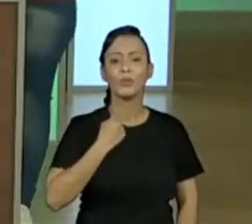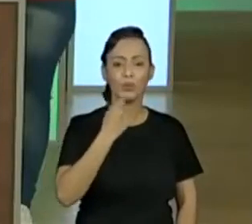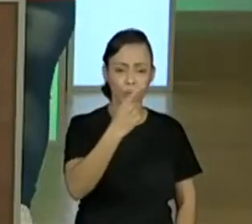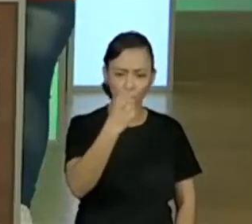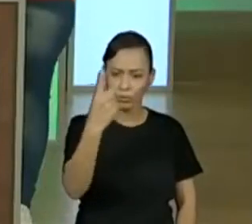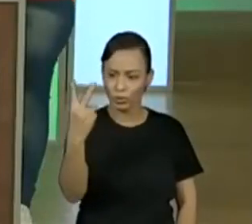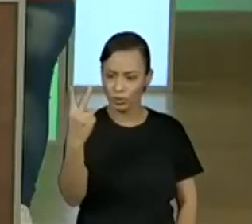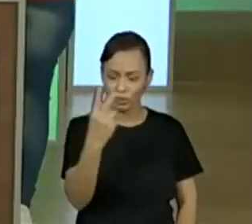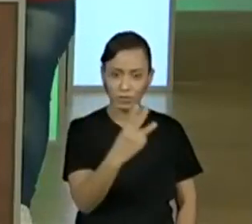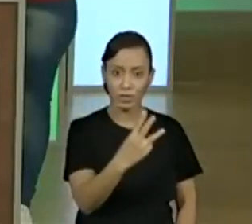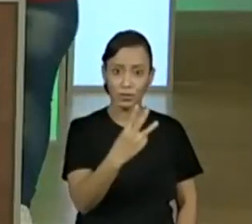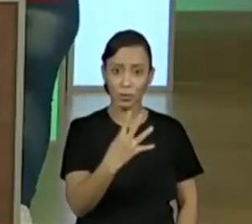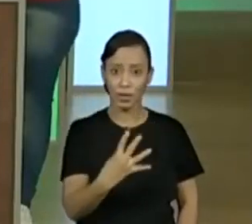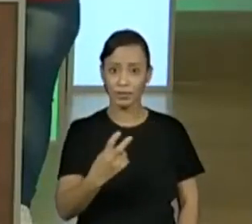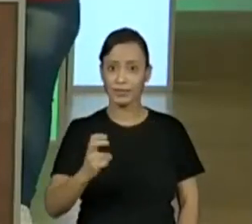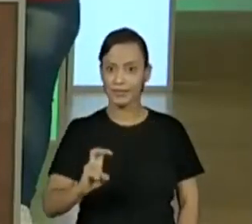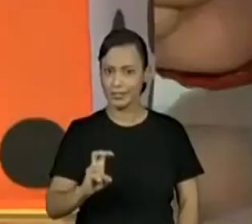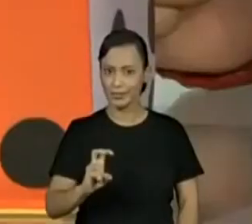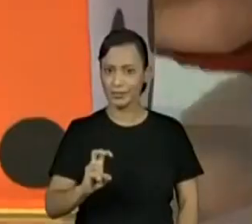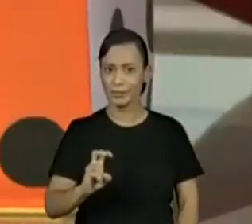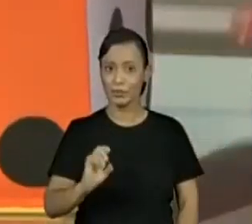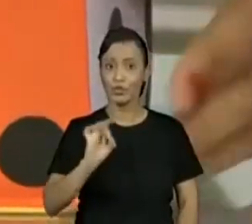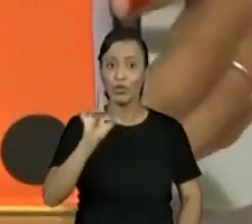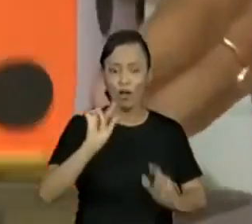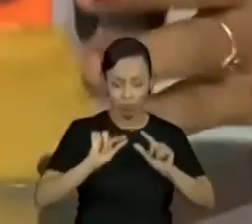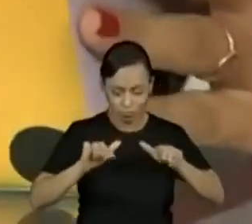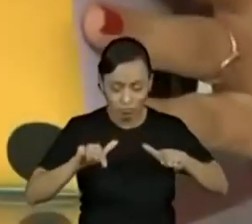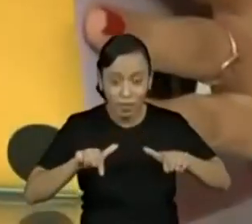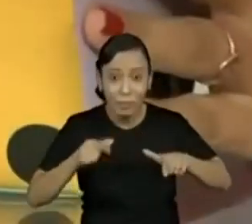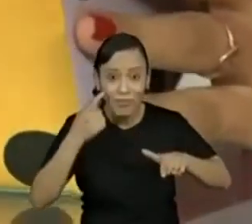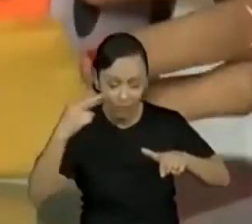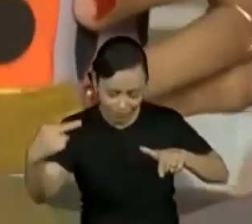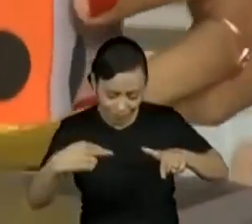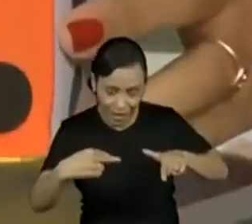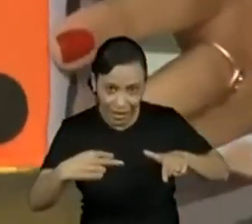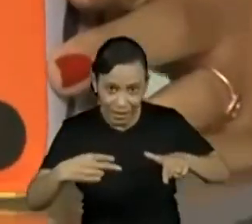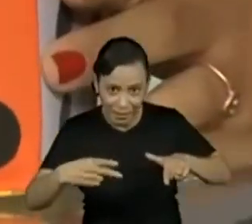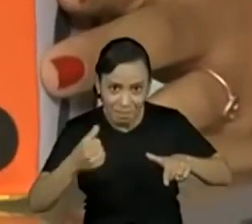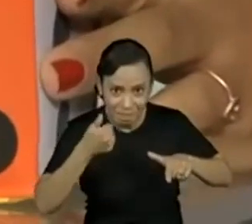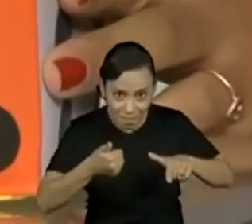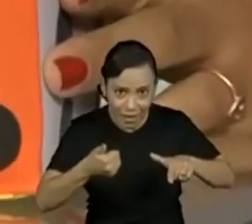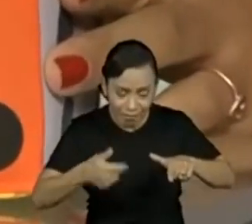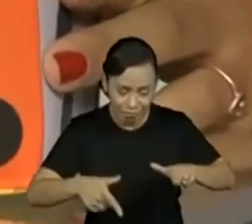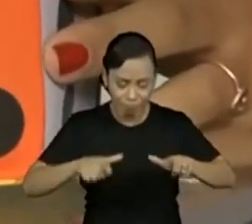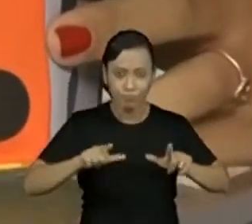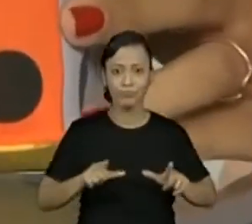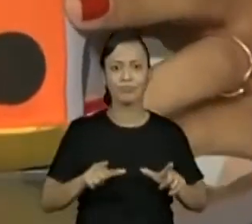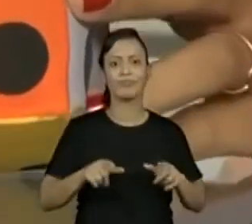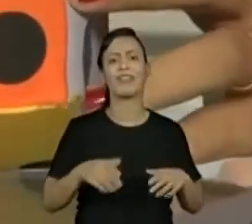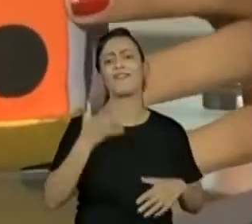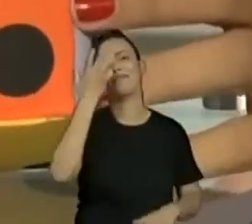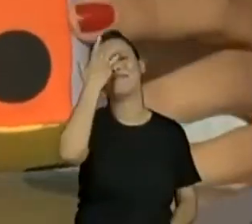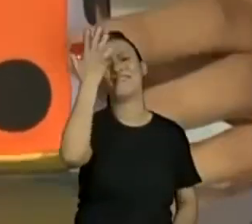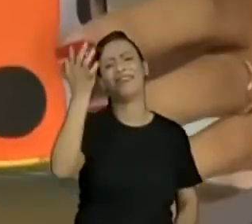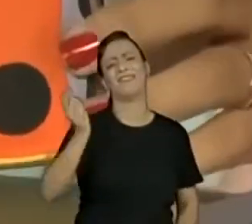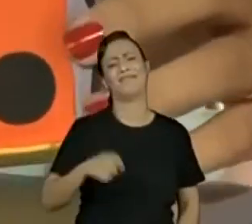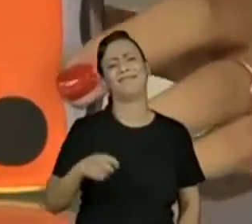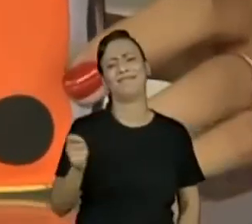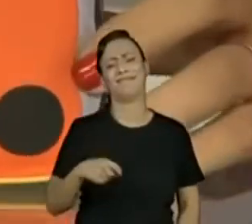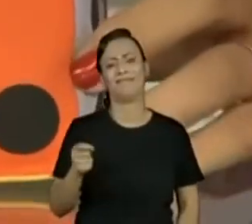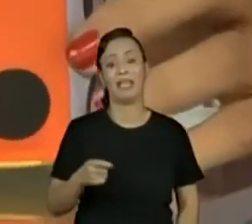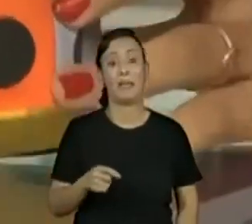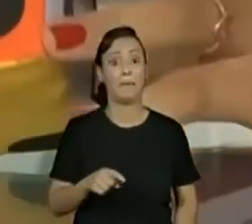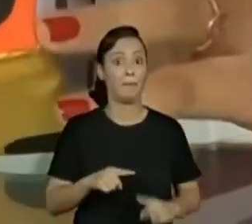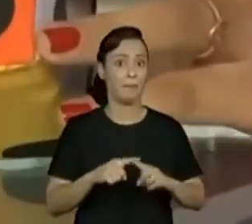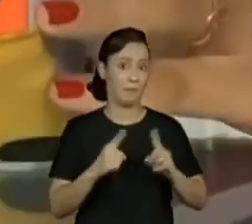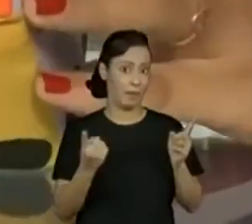Eu só virei para mostrar para a câmera. Exatamente. Eles já estão dando o resultado ali, Mas muito fácil, né? Correndo. Mas já dá